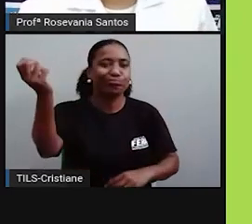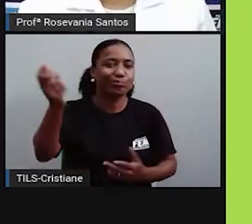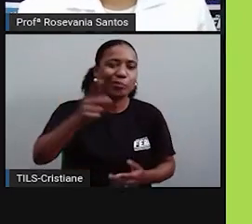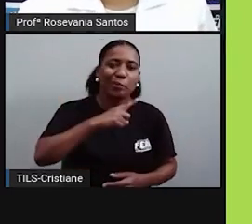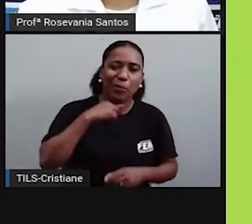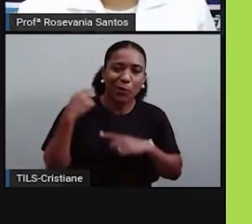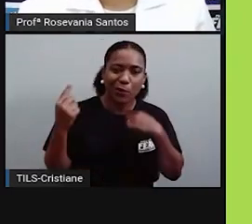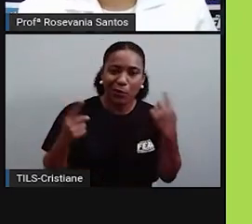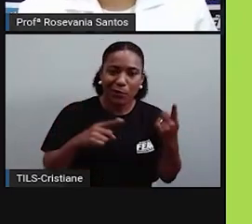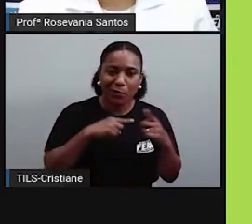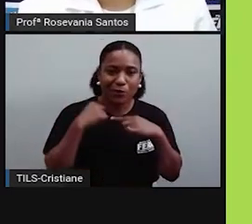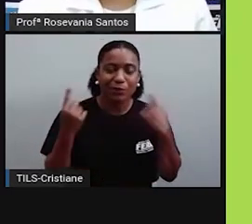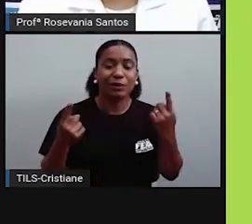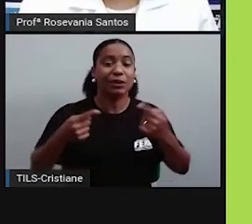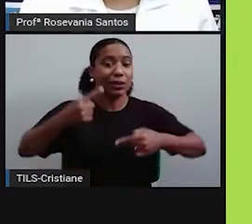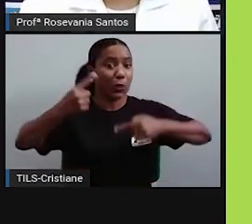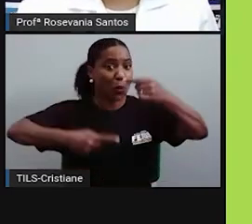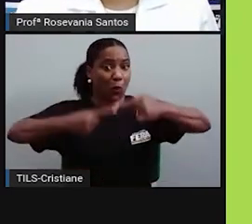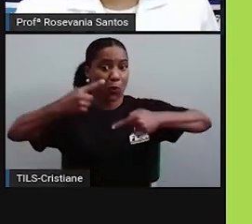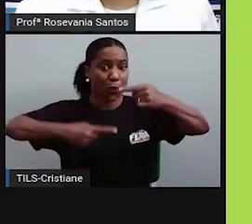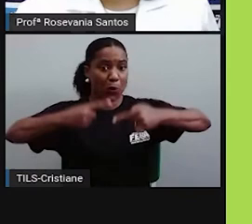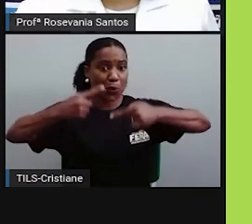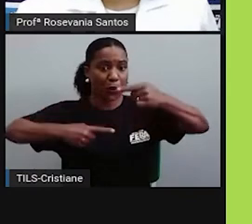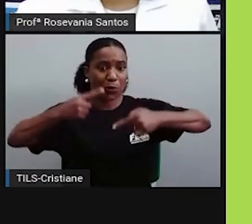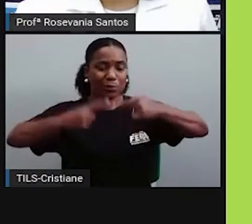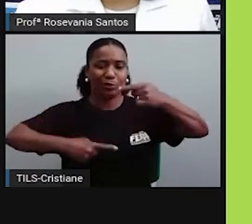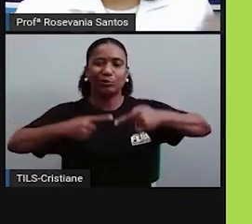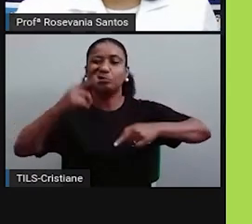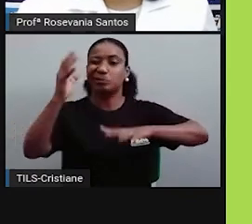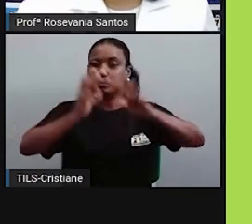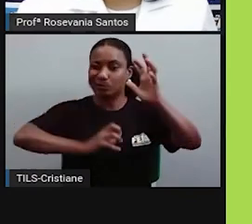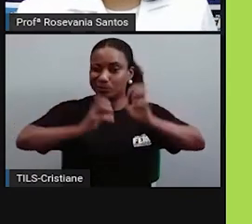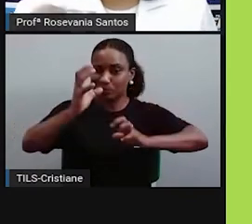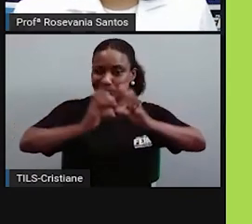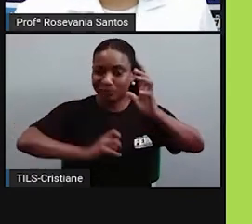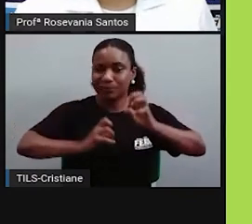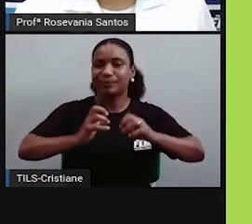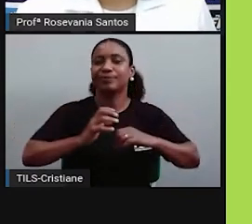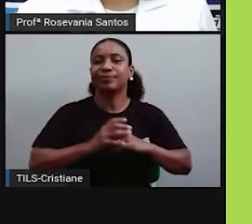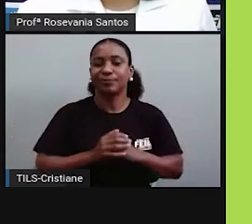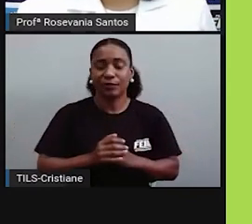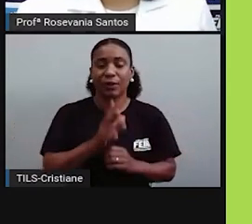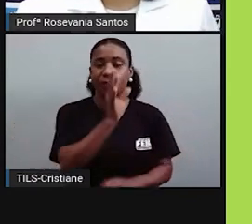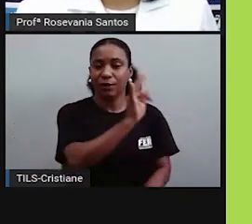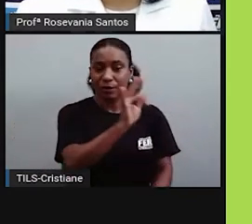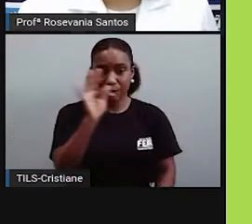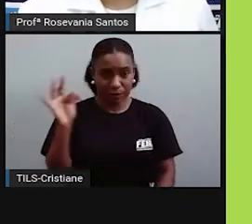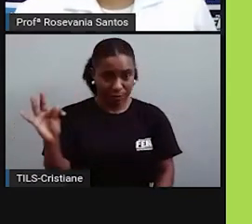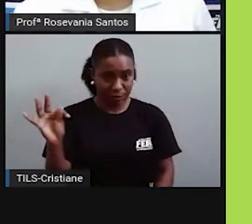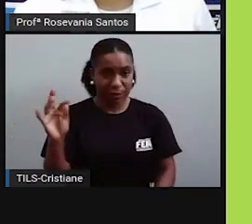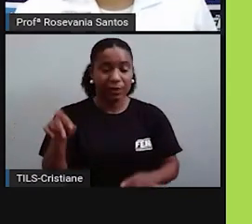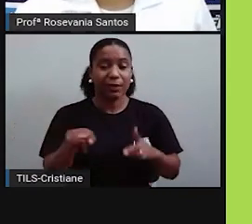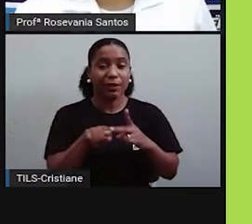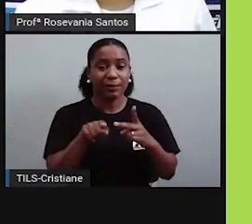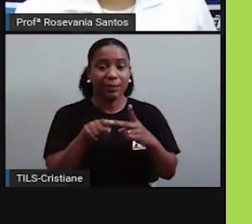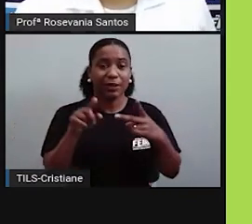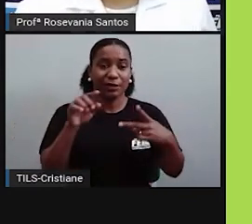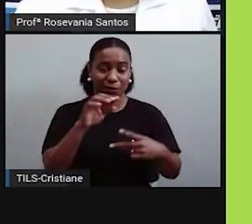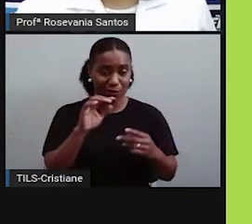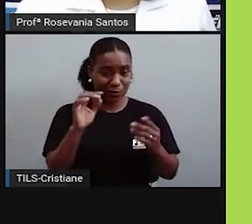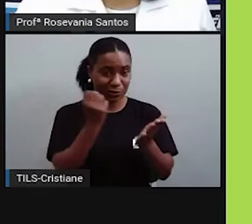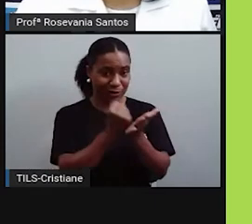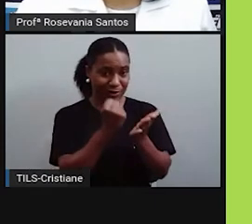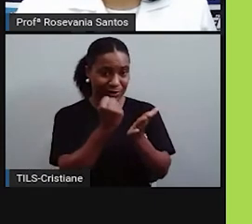conflitos que existiu aí. Então, esses tratados mesmo, tanto improvisivos como o tratado de Madrid, só foi bom para confiar,